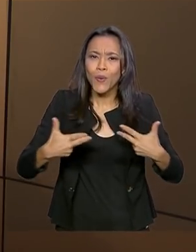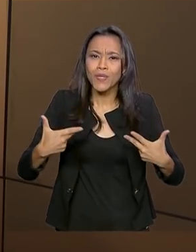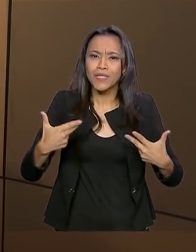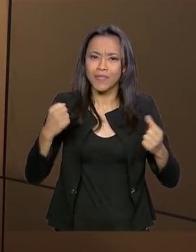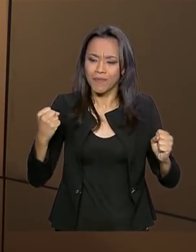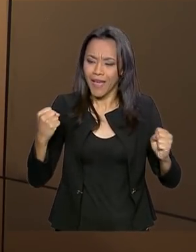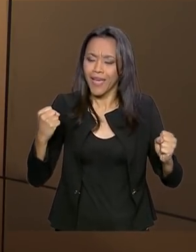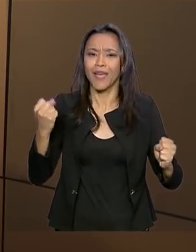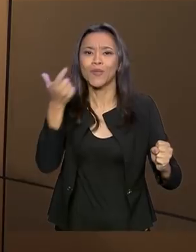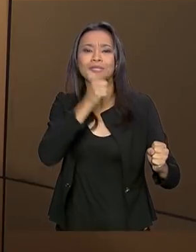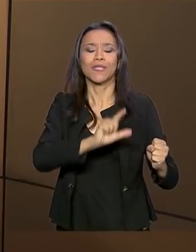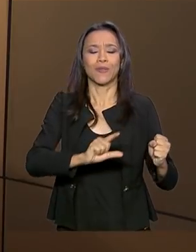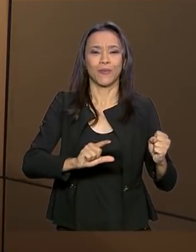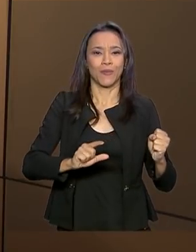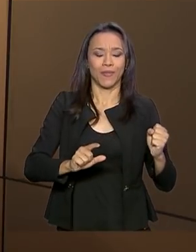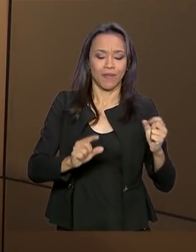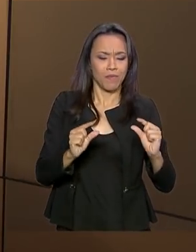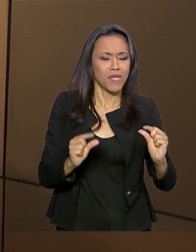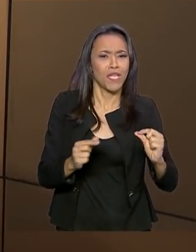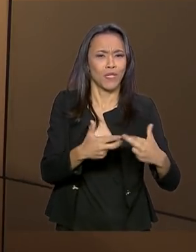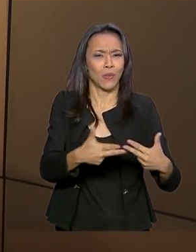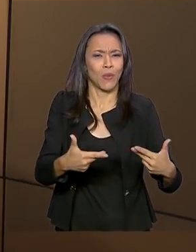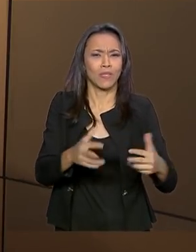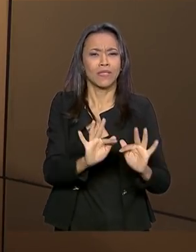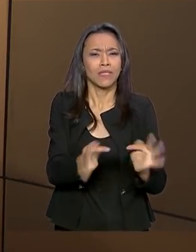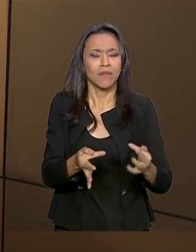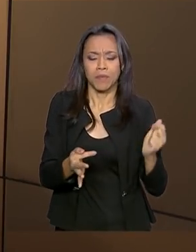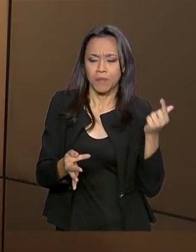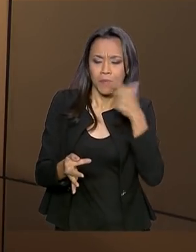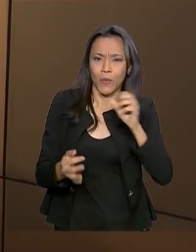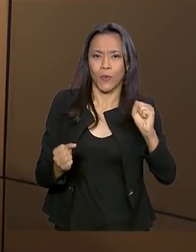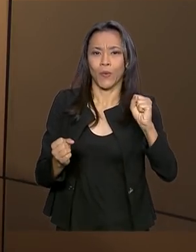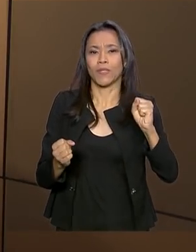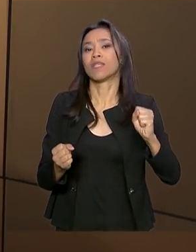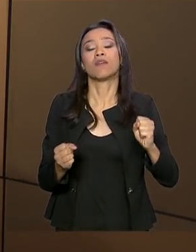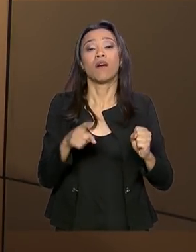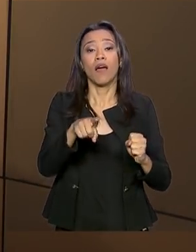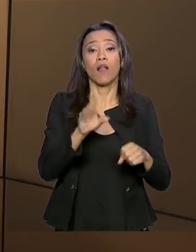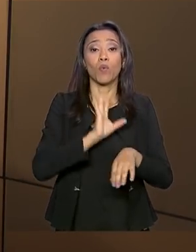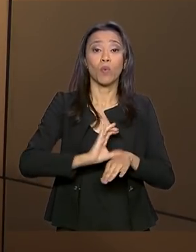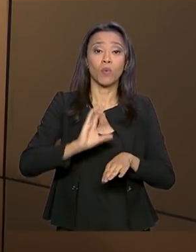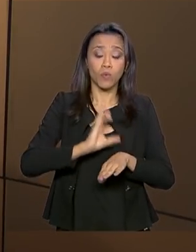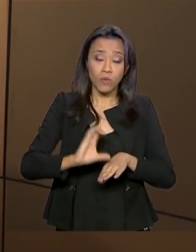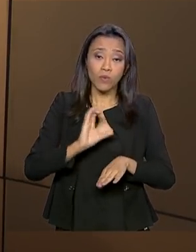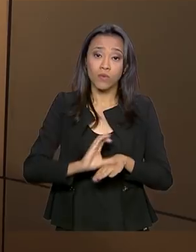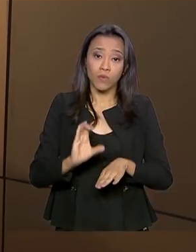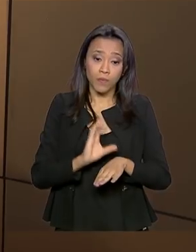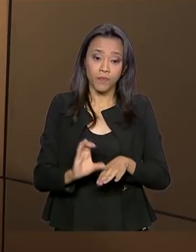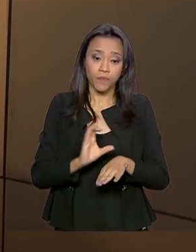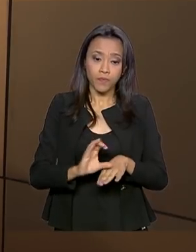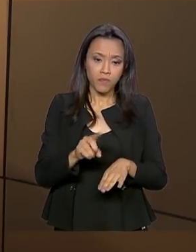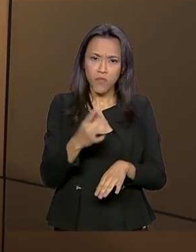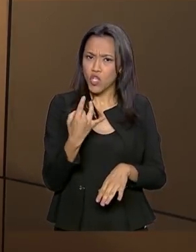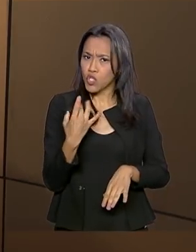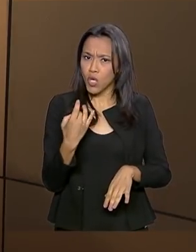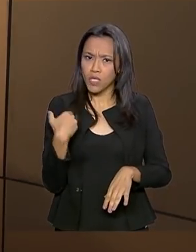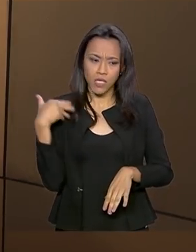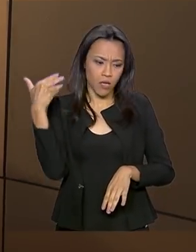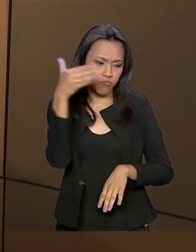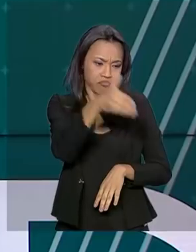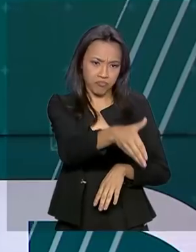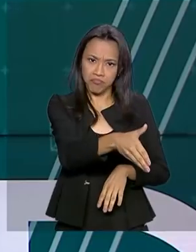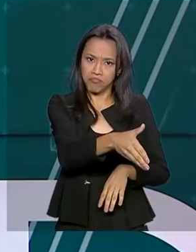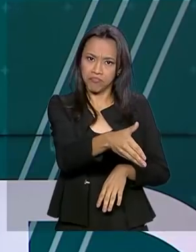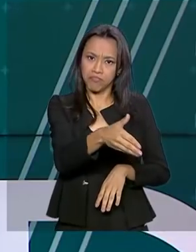a primeira vez que eu consegui terminar um curso, indo sozinha para esse curso.